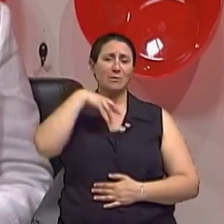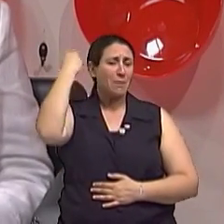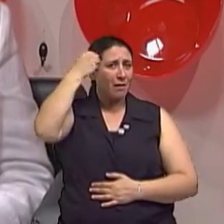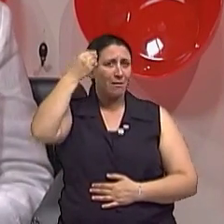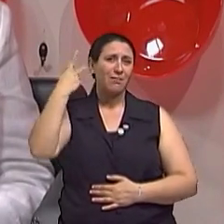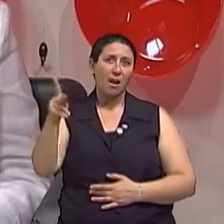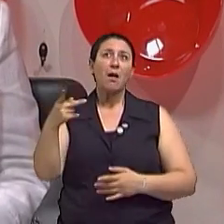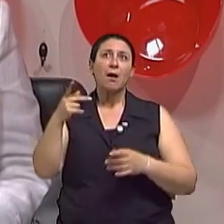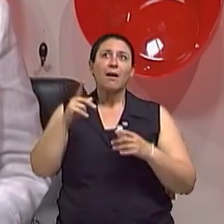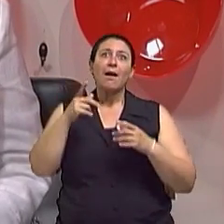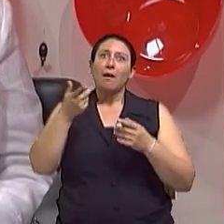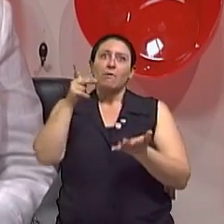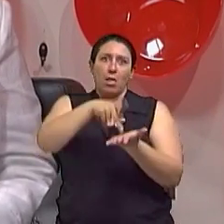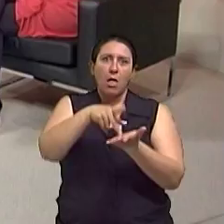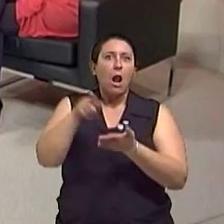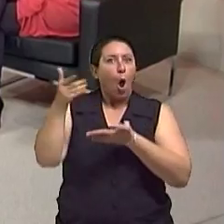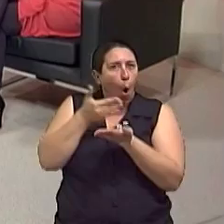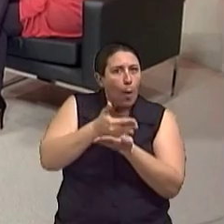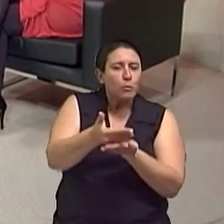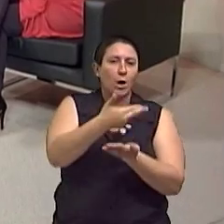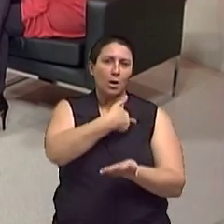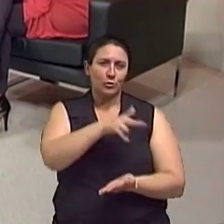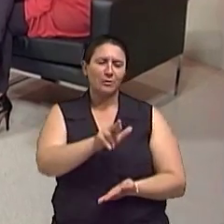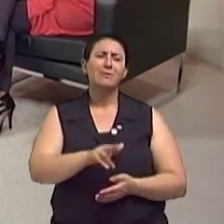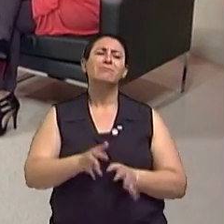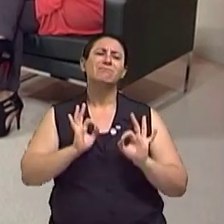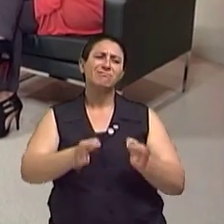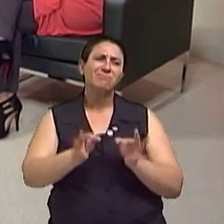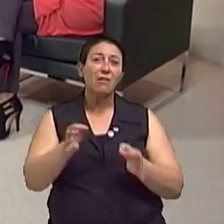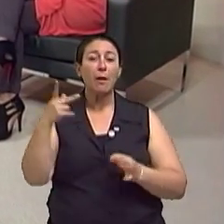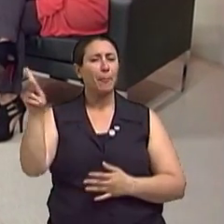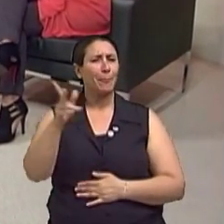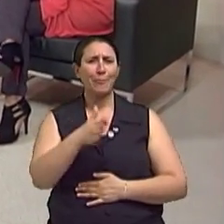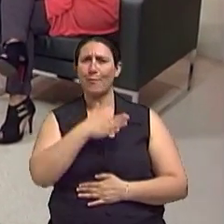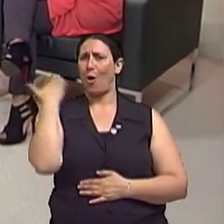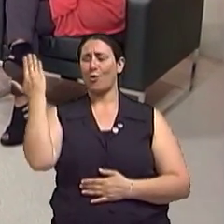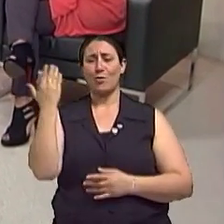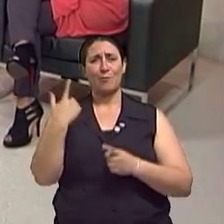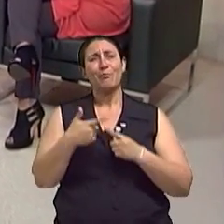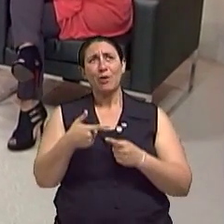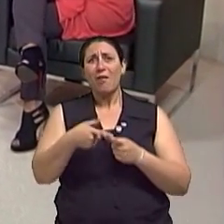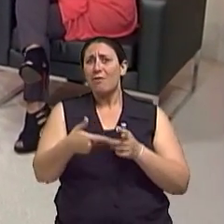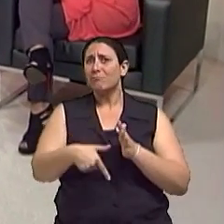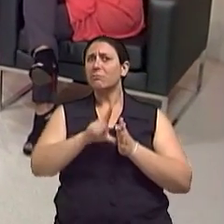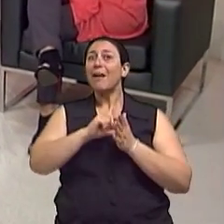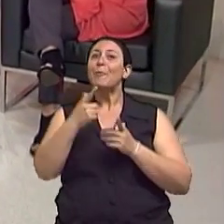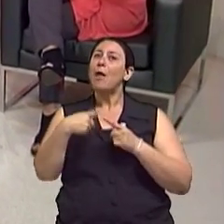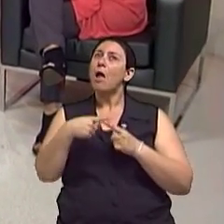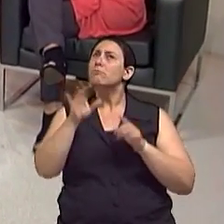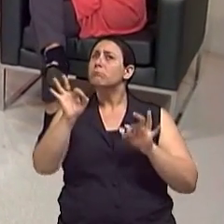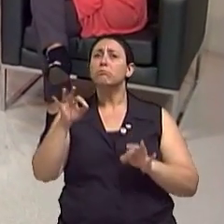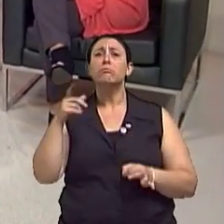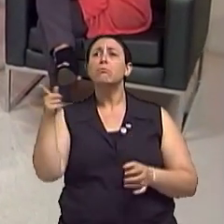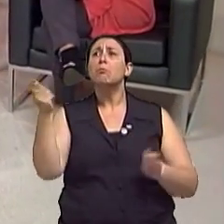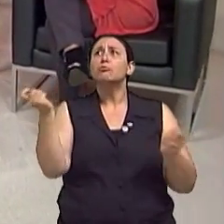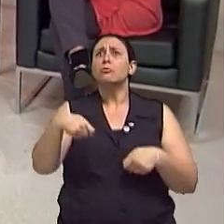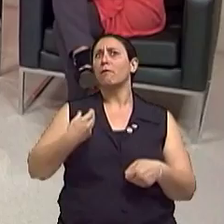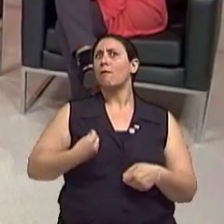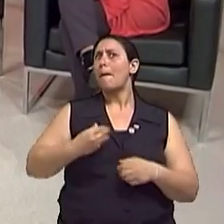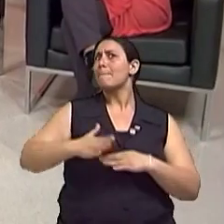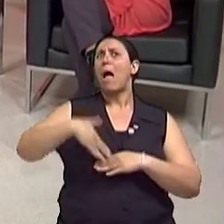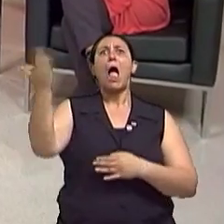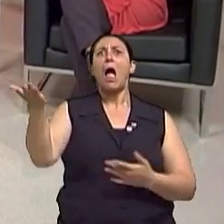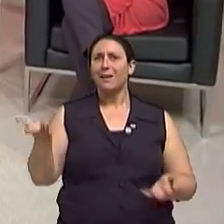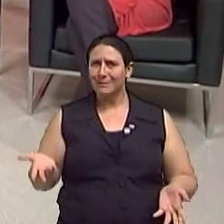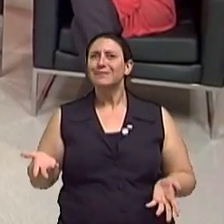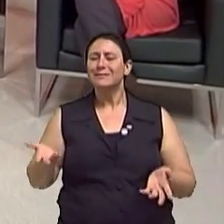religiosa, né? Claro que também em função de uma morte tão trágica e prematura, podemos dizer, porque a expectativa de vida, ela poderia viver muitos e